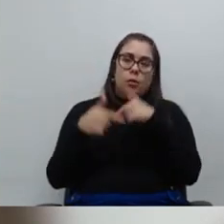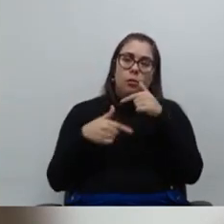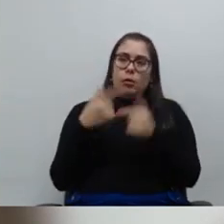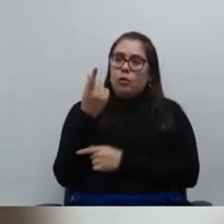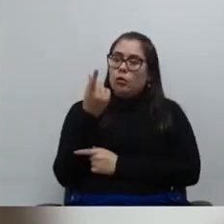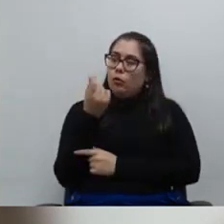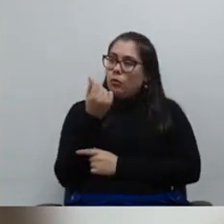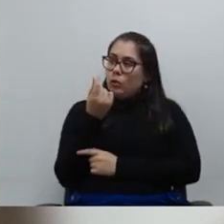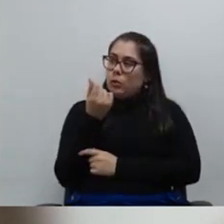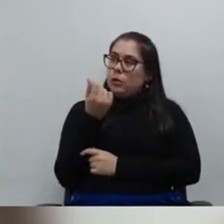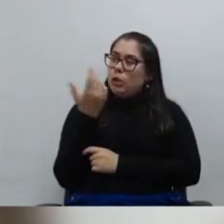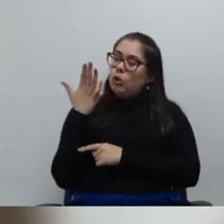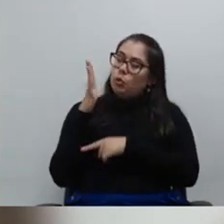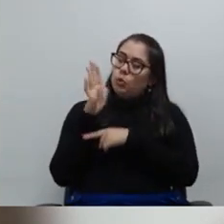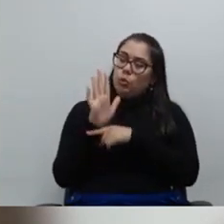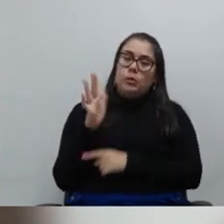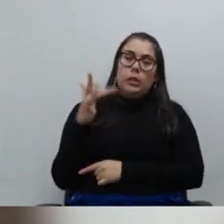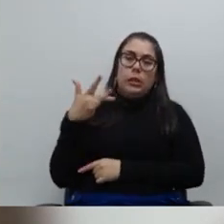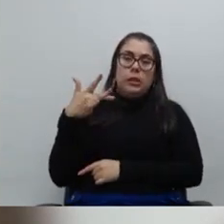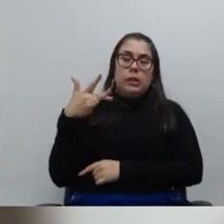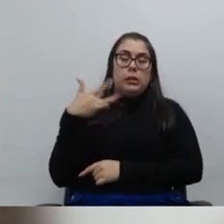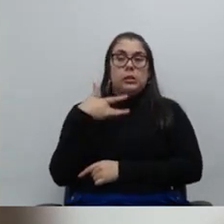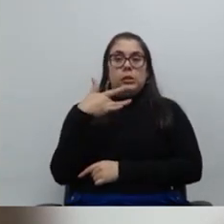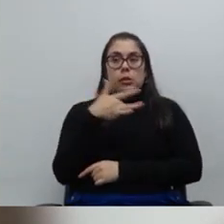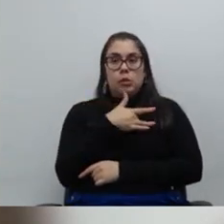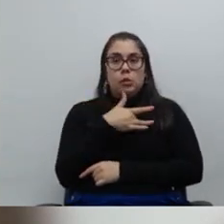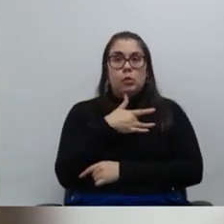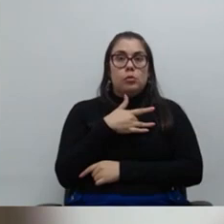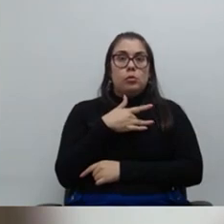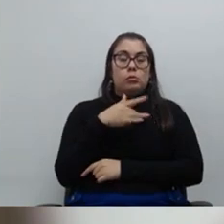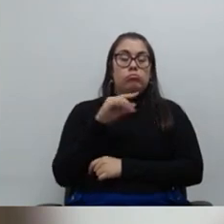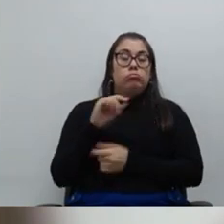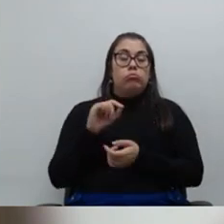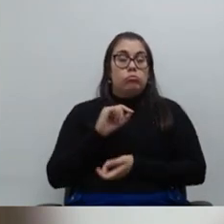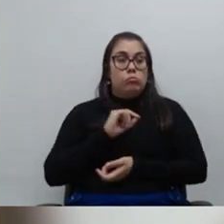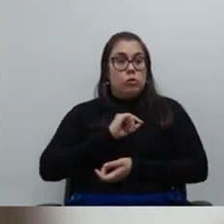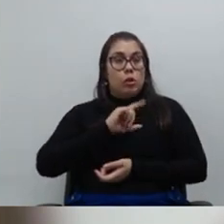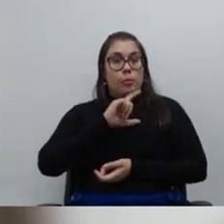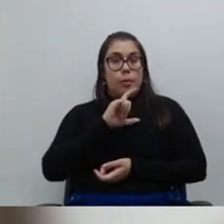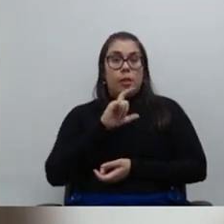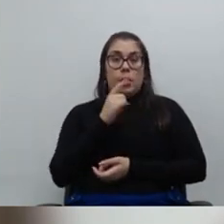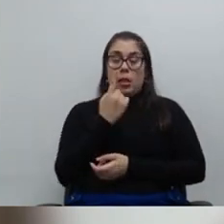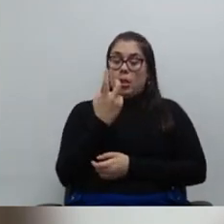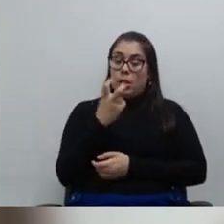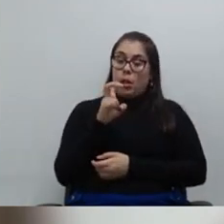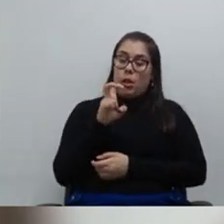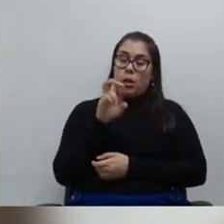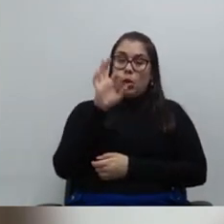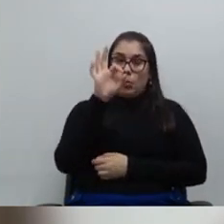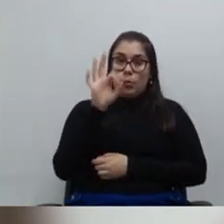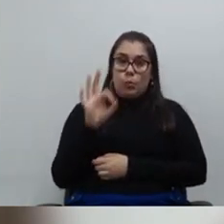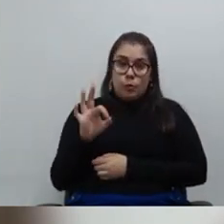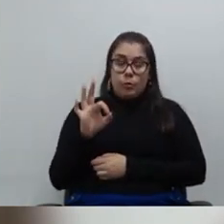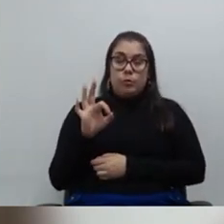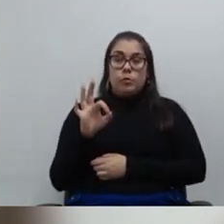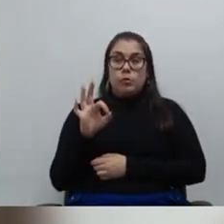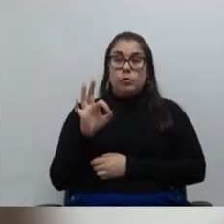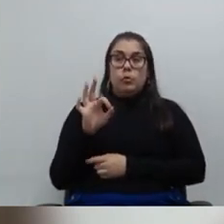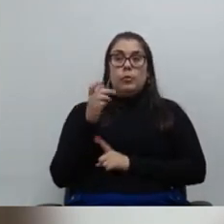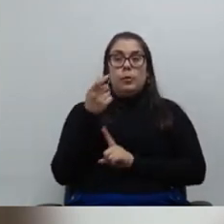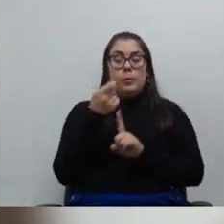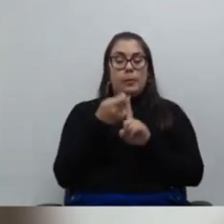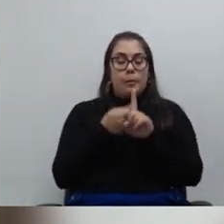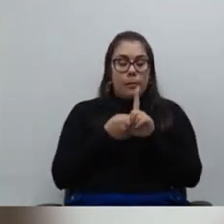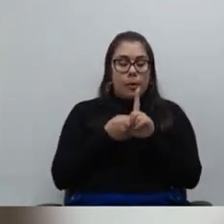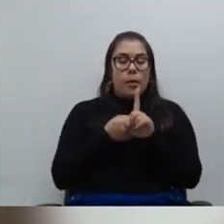do nosso auxílio saúde, a proposta que aumenta esse valor para 15%, nós recebemos inclusive a notícia de que a partir do mês de julho